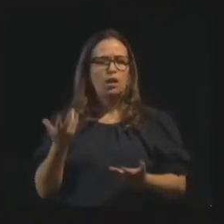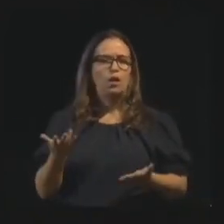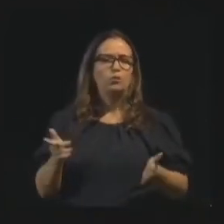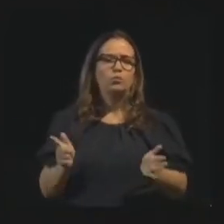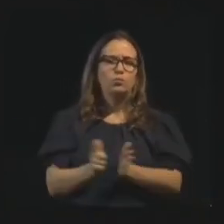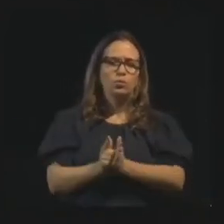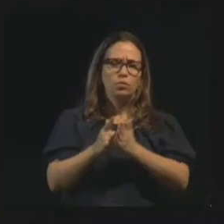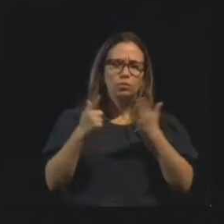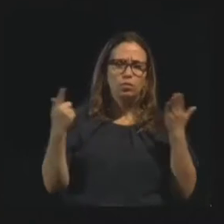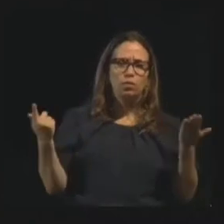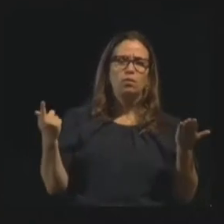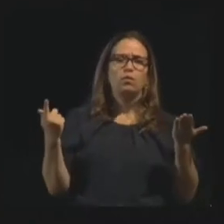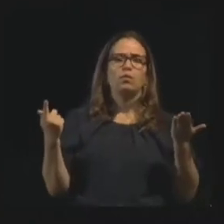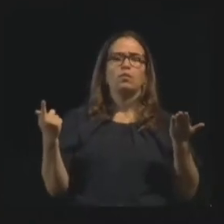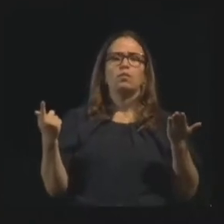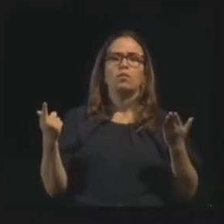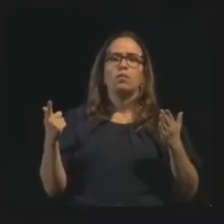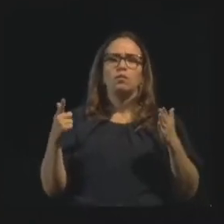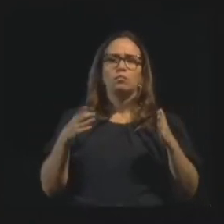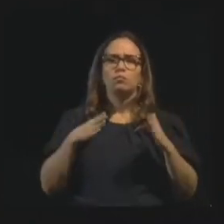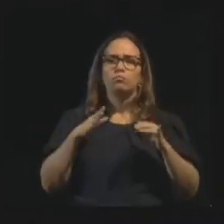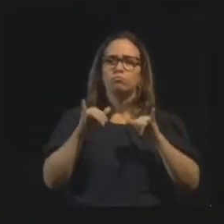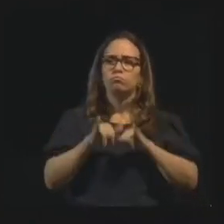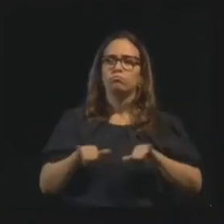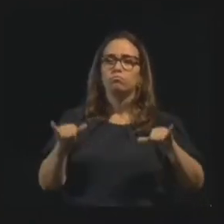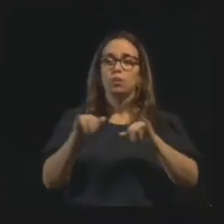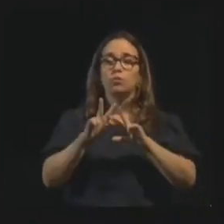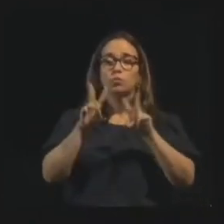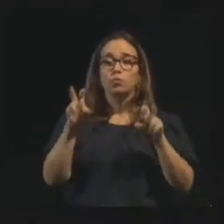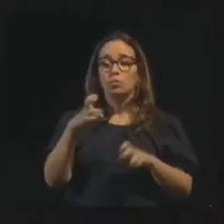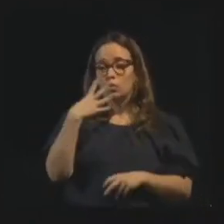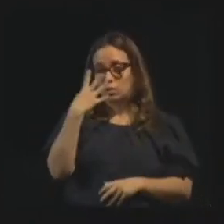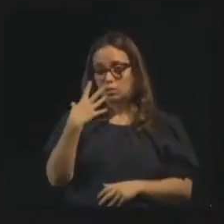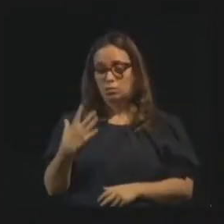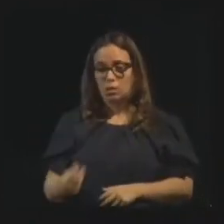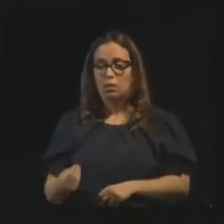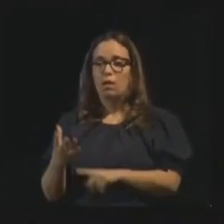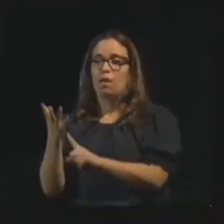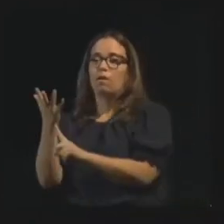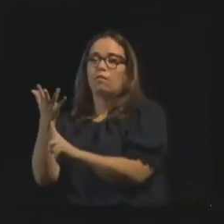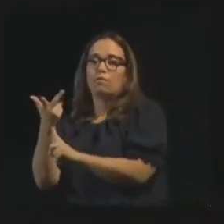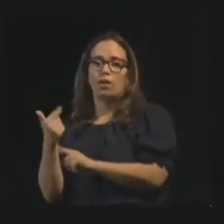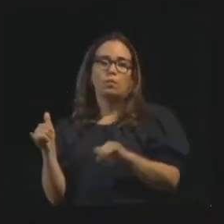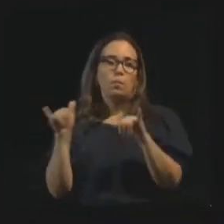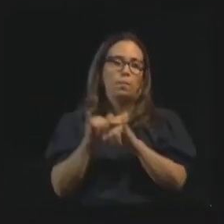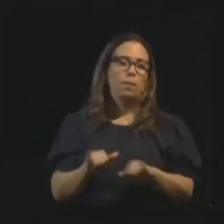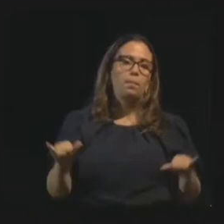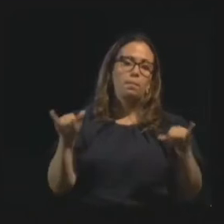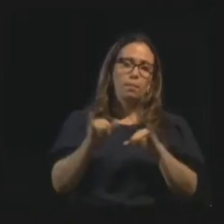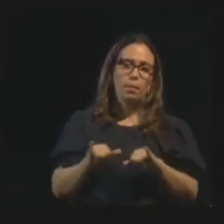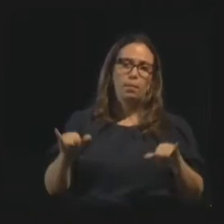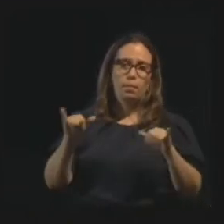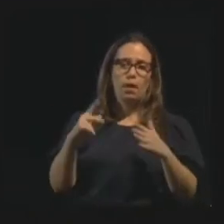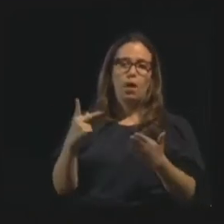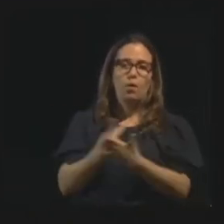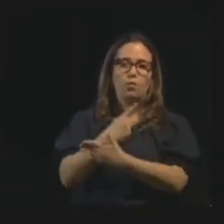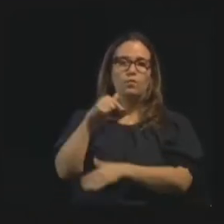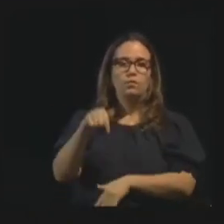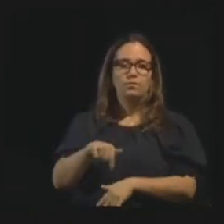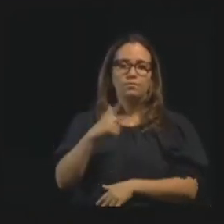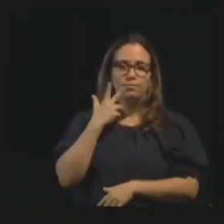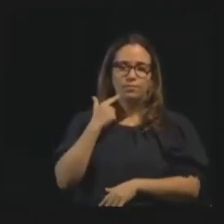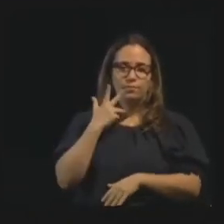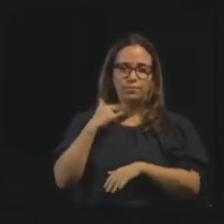jornais, para falar da doutrina espírita, anunciando os eventos que aconteceriam aqui na cidade.